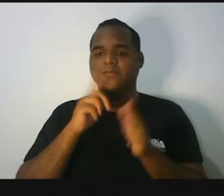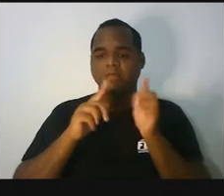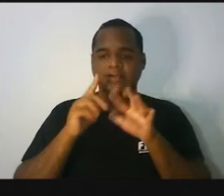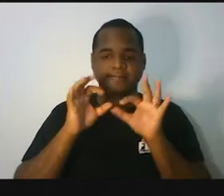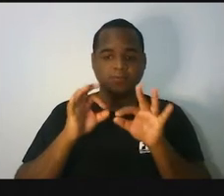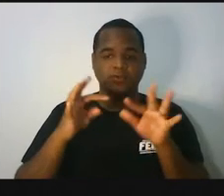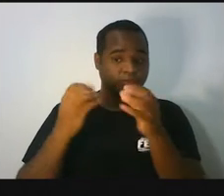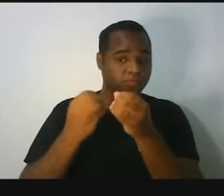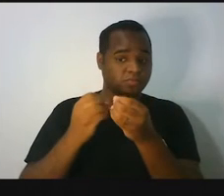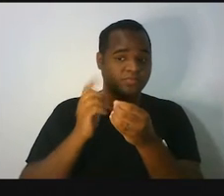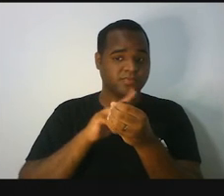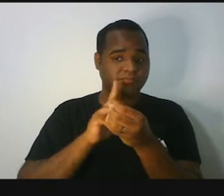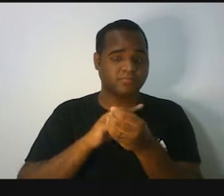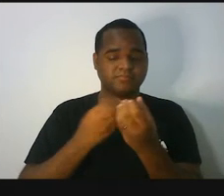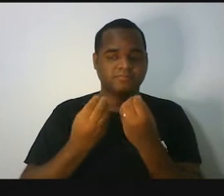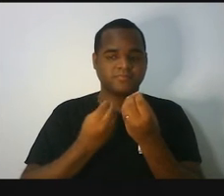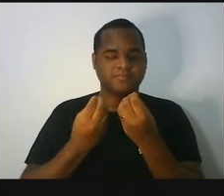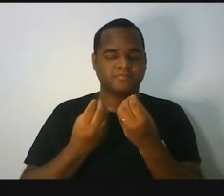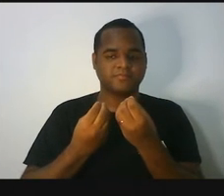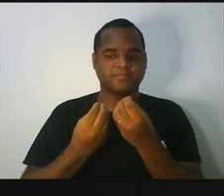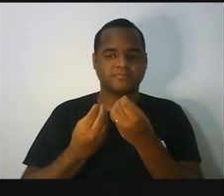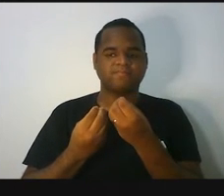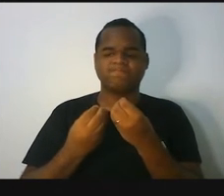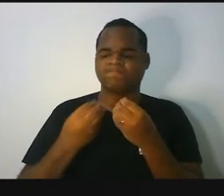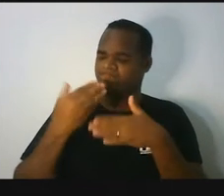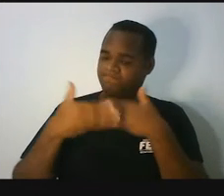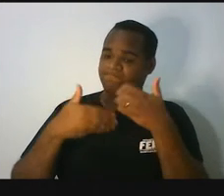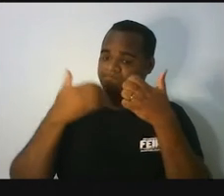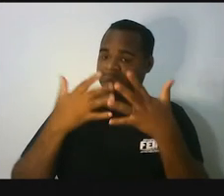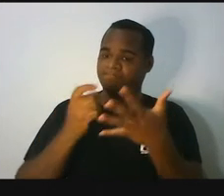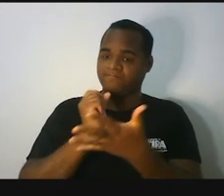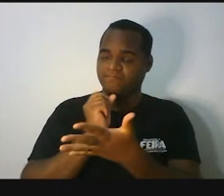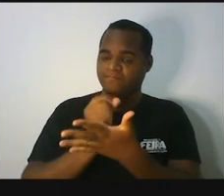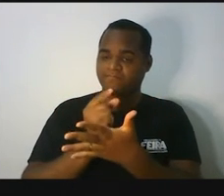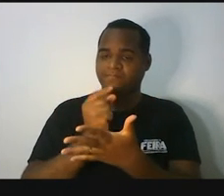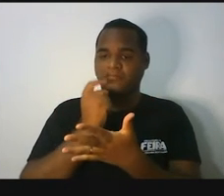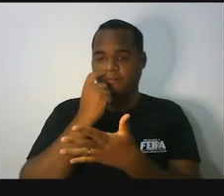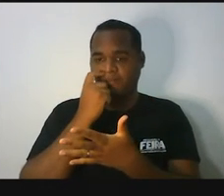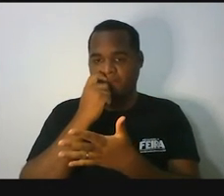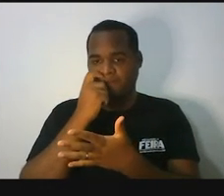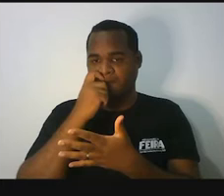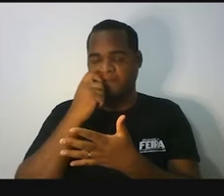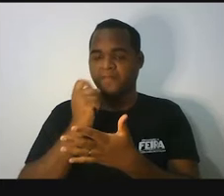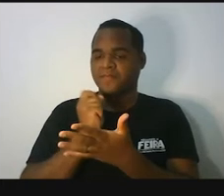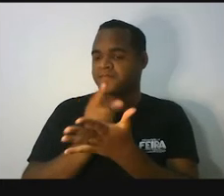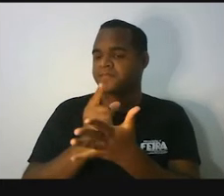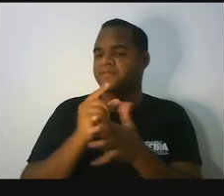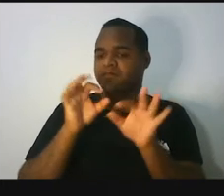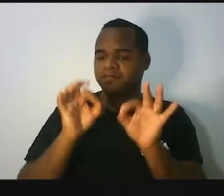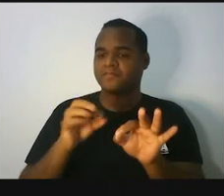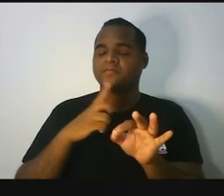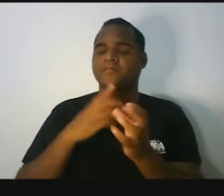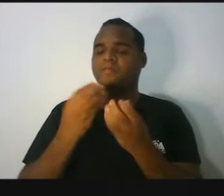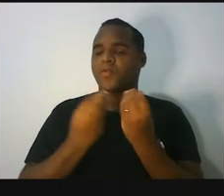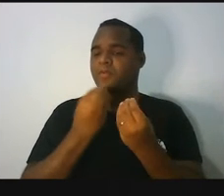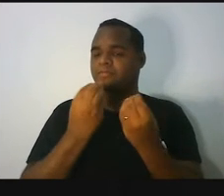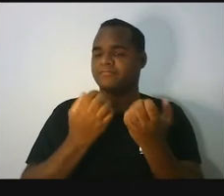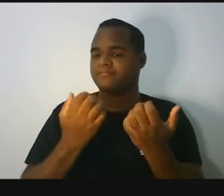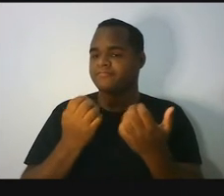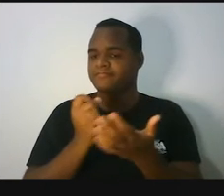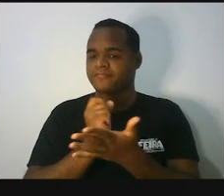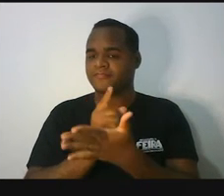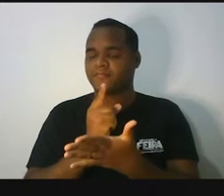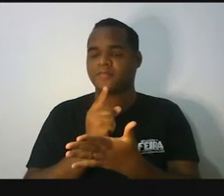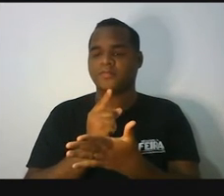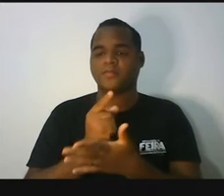total dentro desse tanque, isso vai dar o que ele pagou pelo abastecimento. E quanto é que ele pagou pelo abastecimento? Ele